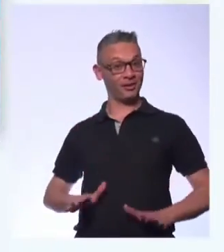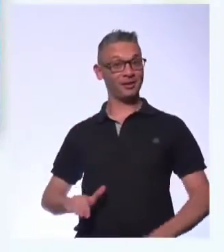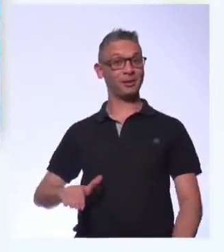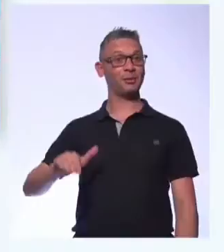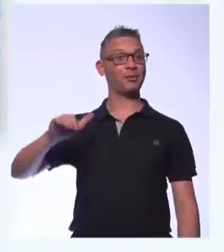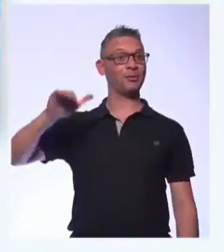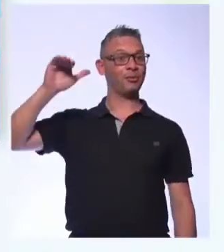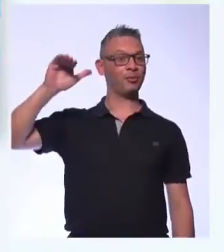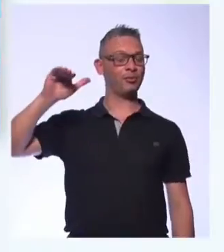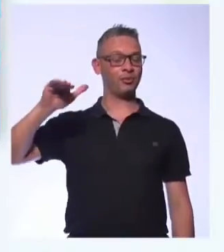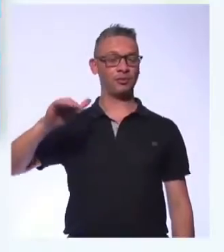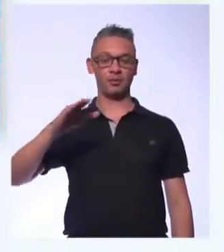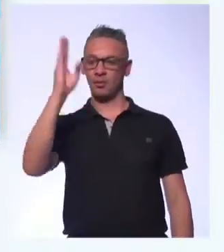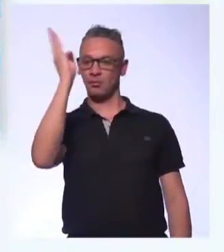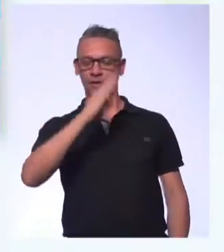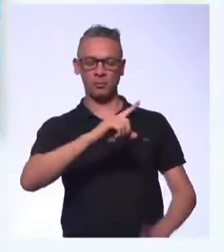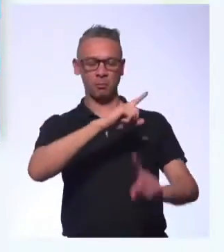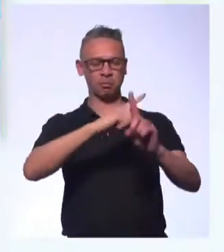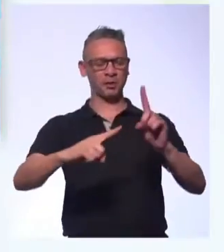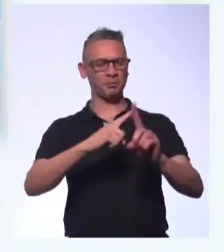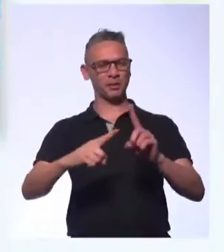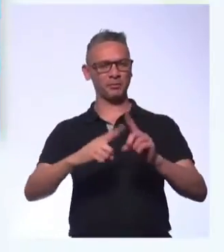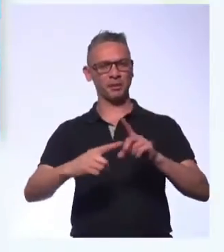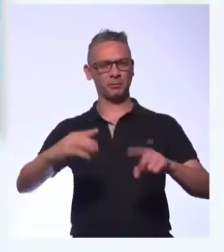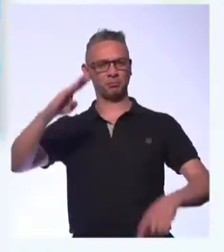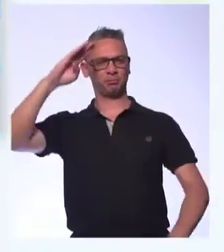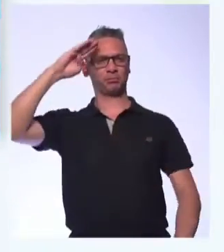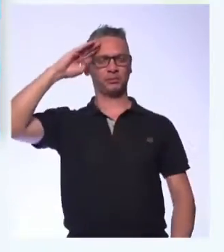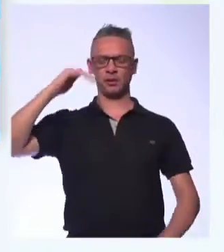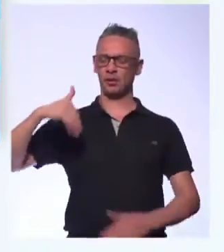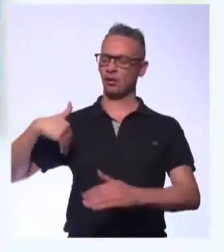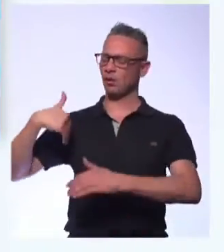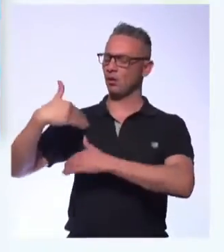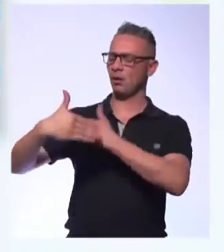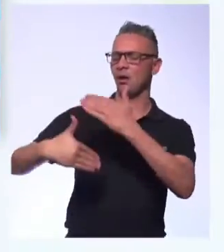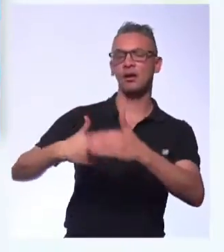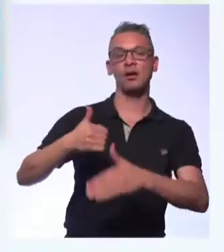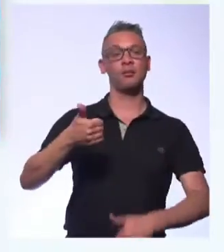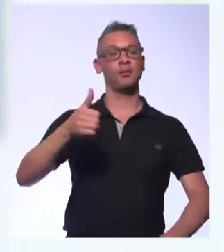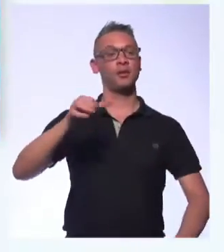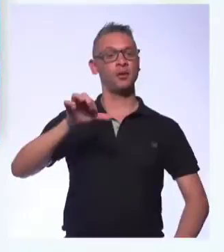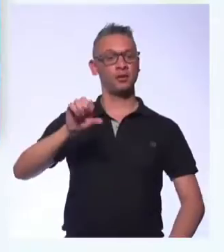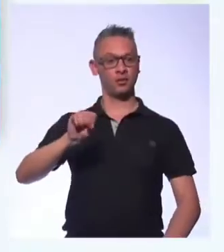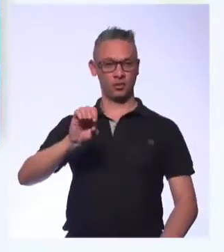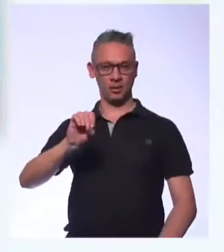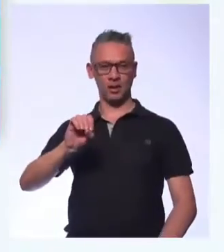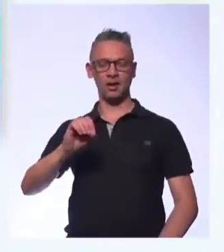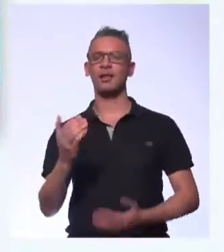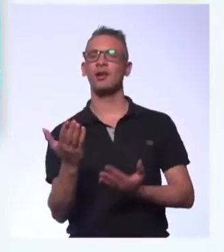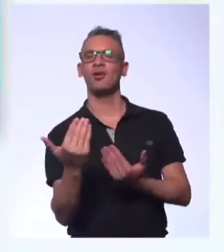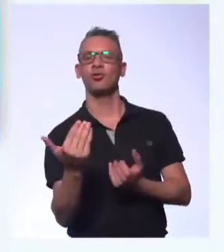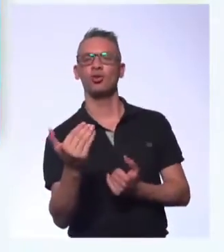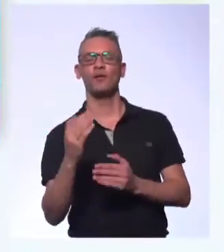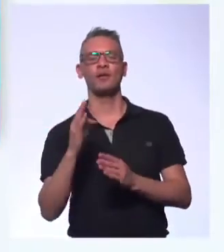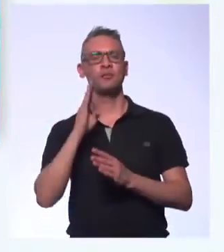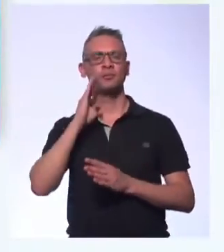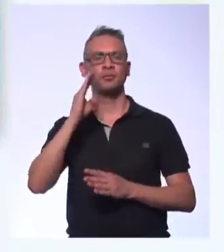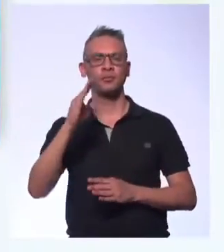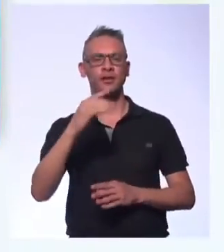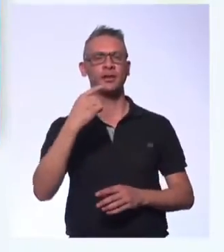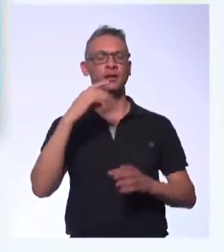vivia censurado pela ditadura, mas um pouco depois, na década de 80, éramos jovens e assistimos às diretas já.